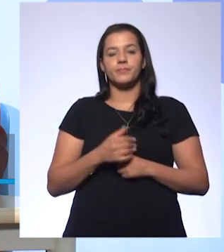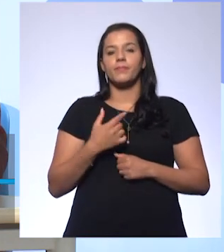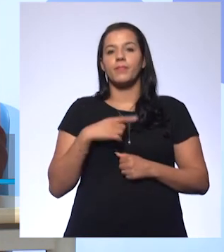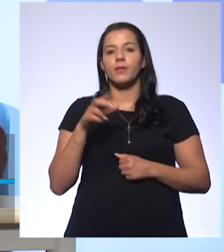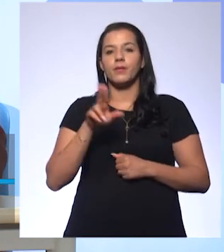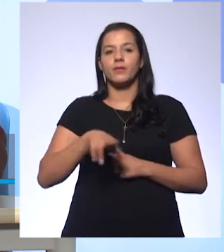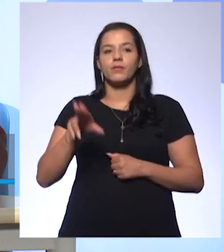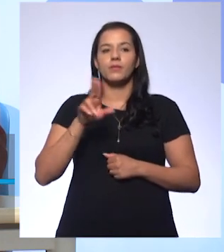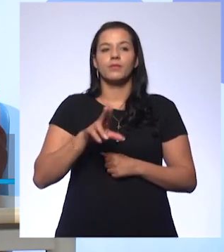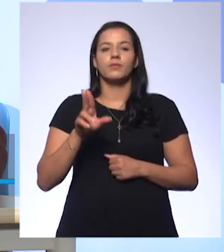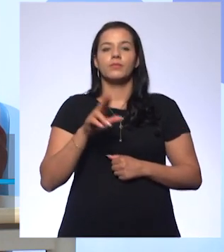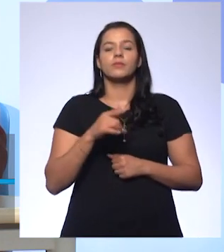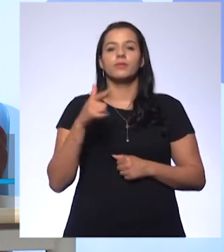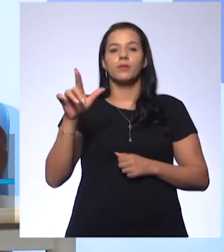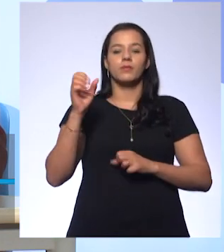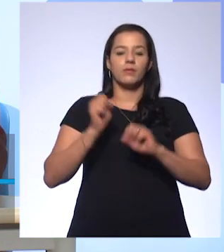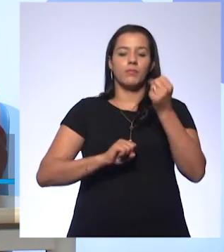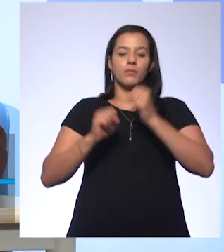usa pHômetro.